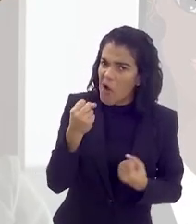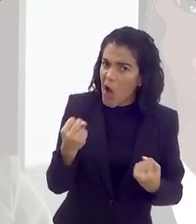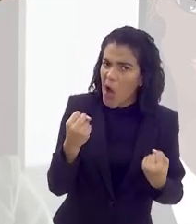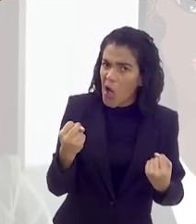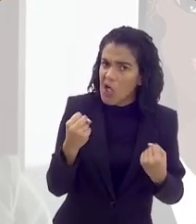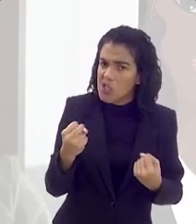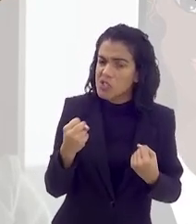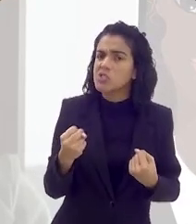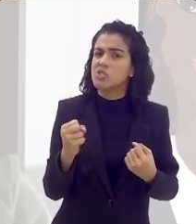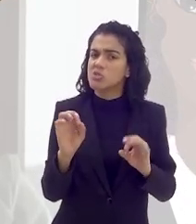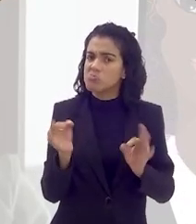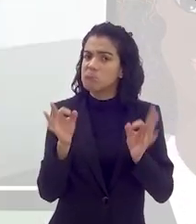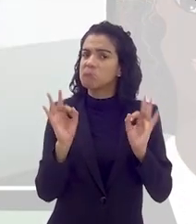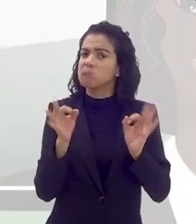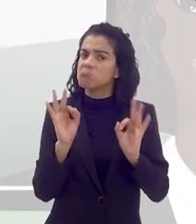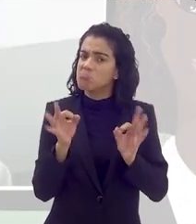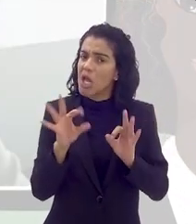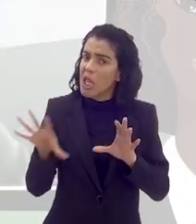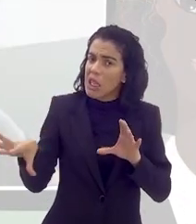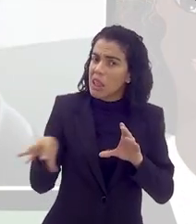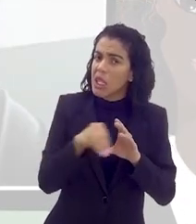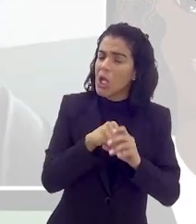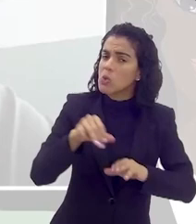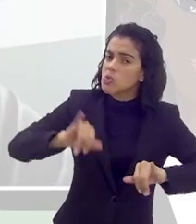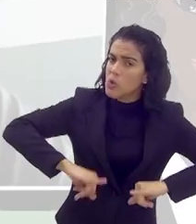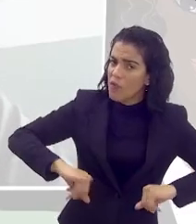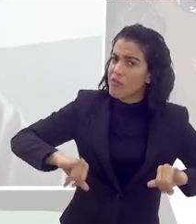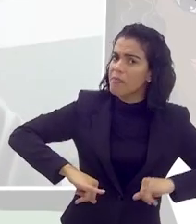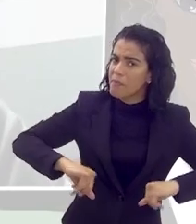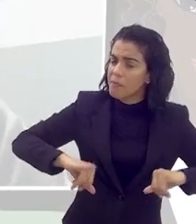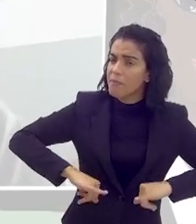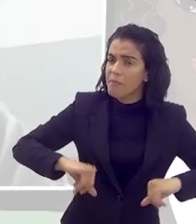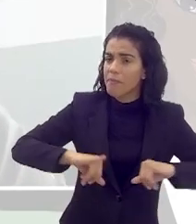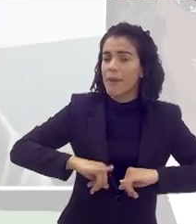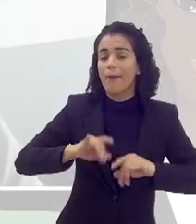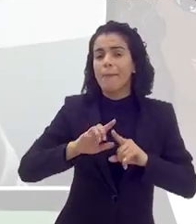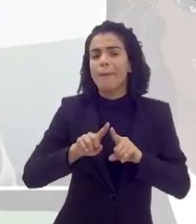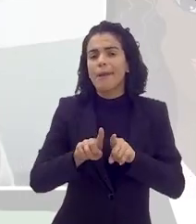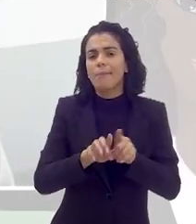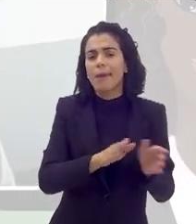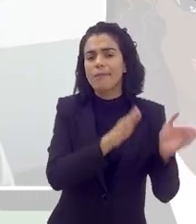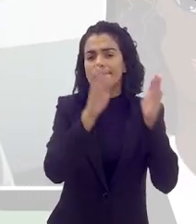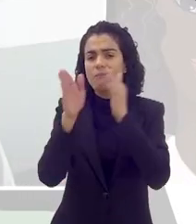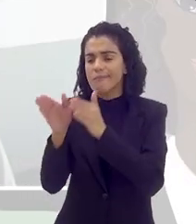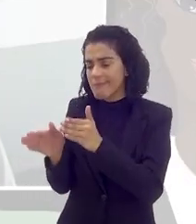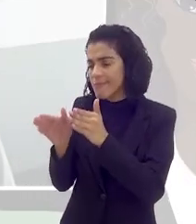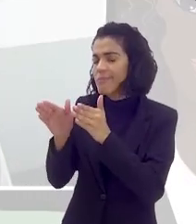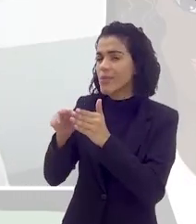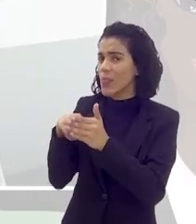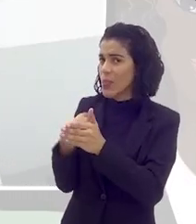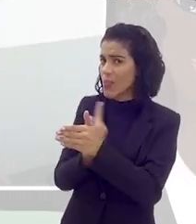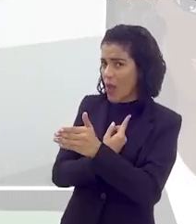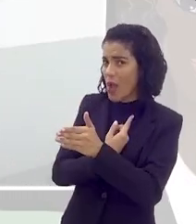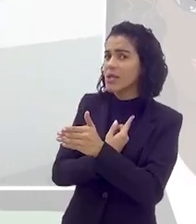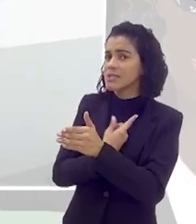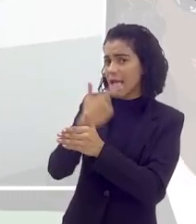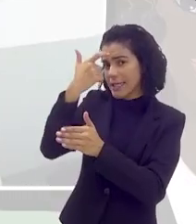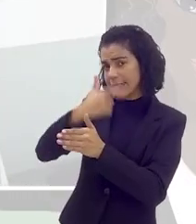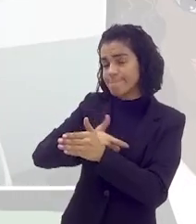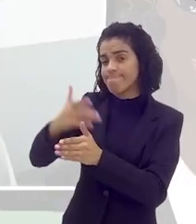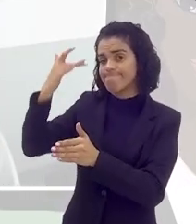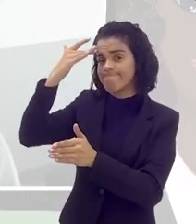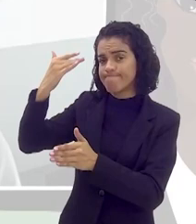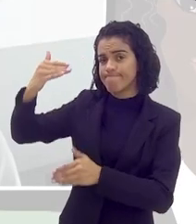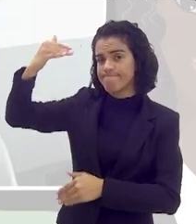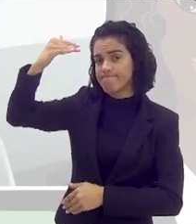Olha que forte. É muito forte, né, e imbuído de um sofrimento enorme, né. Mas por outro lado também, a gente, como estamos